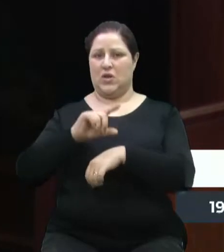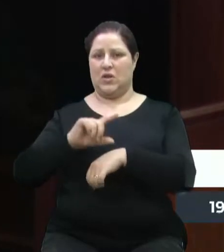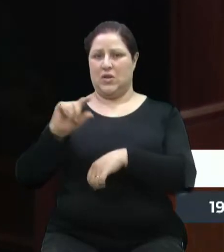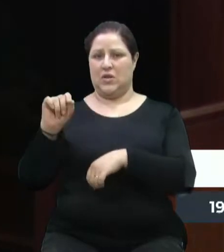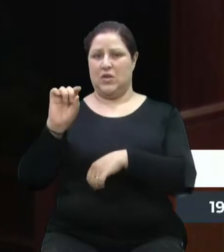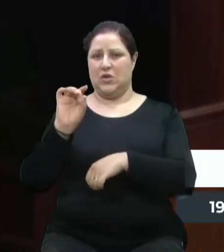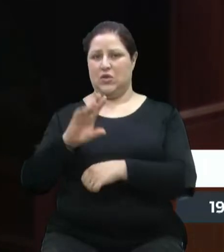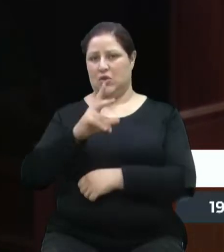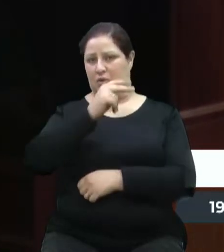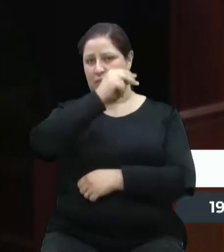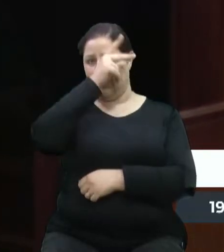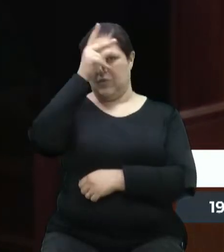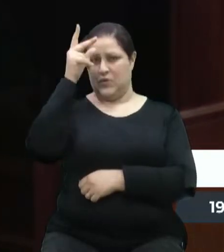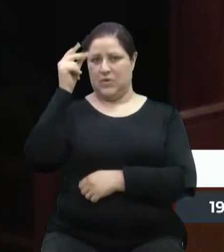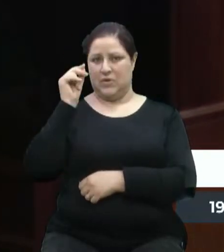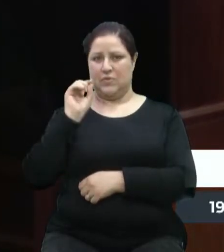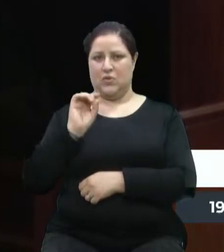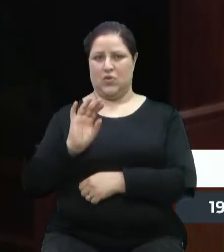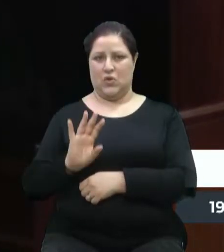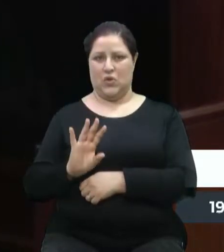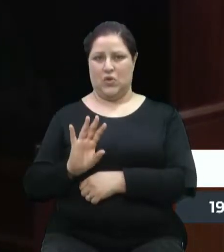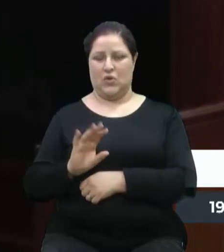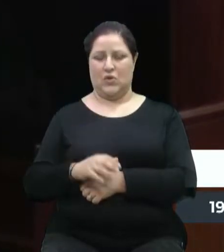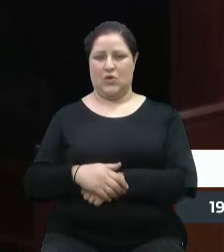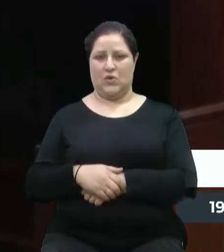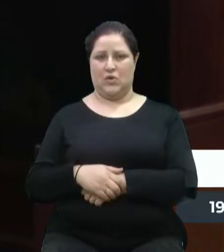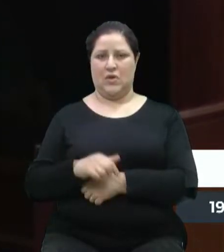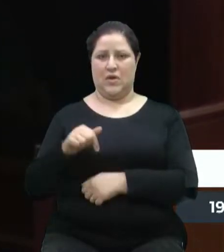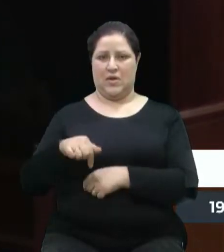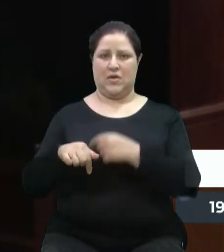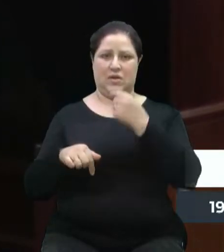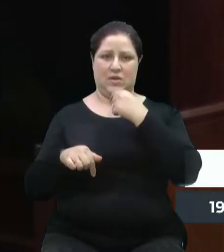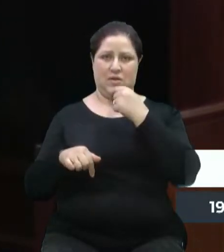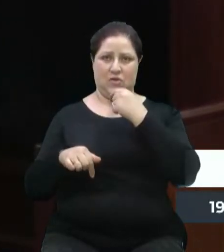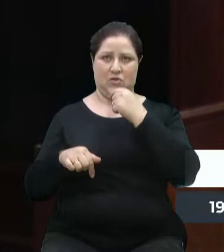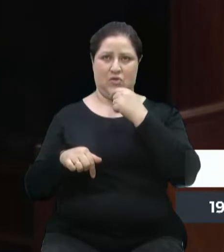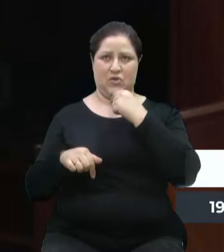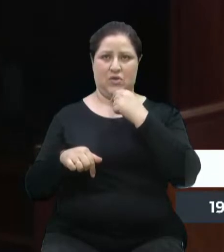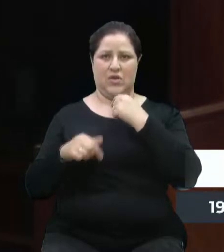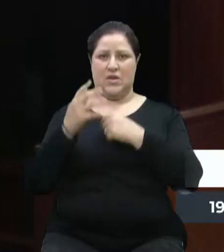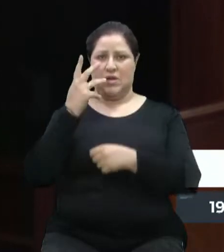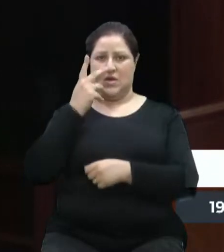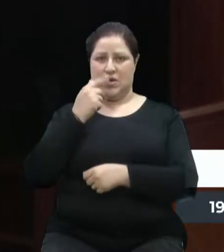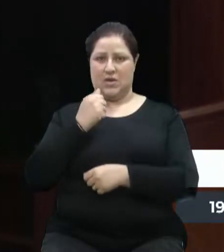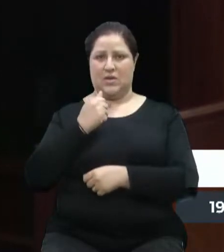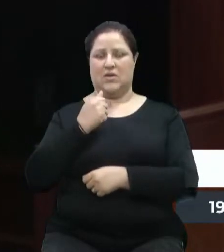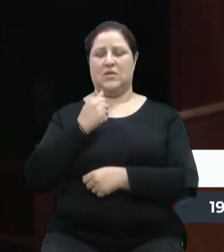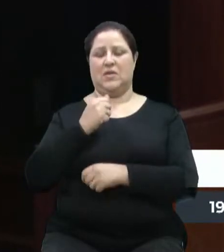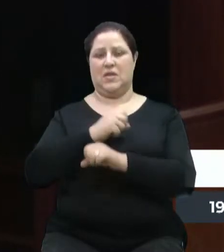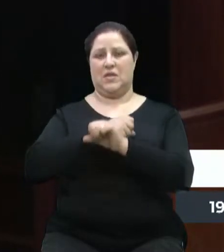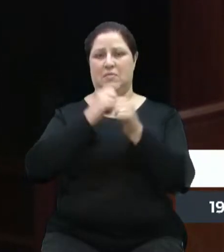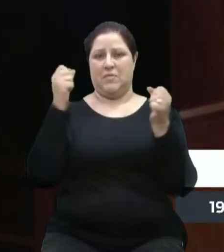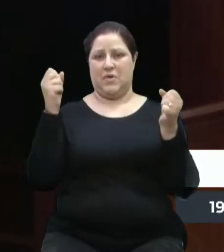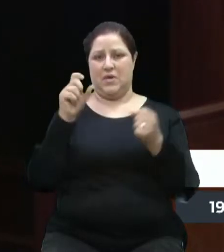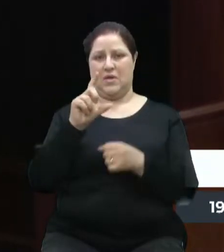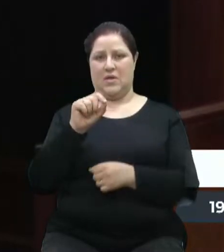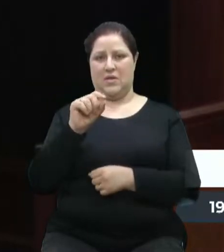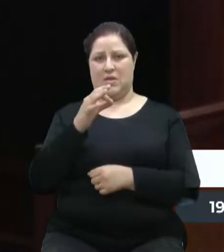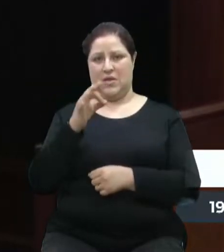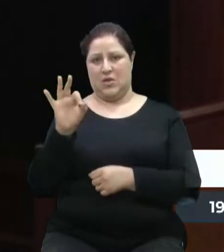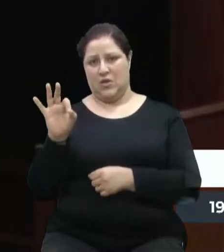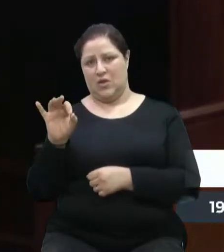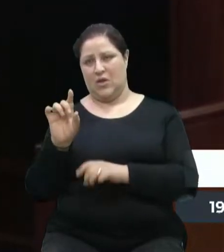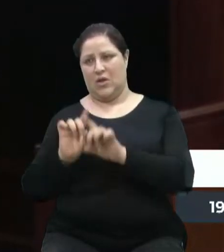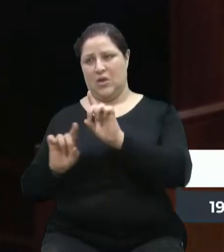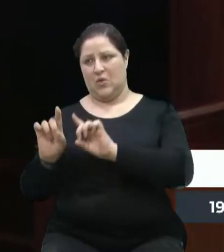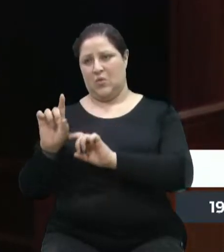município, somente o município de Caxias do Sul, as crianças saem às 10 da manhã. E é uma às 10, outra às